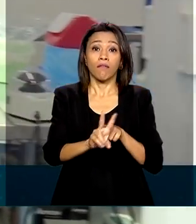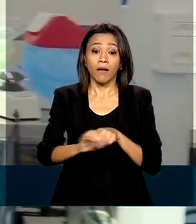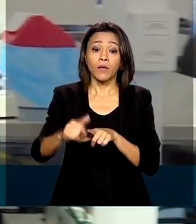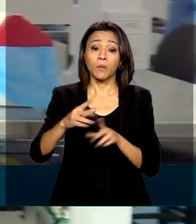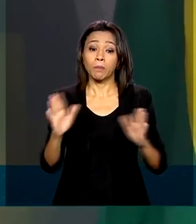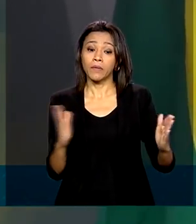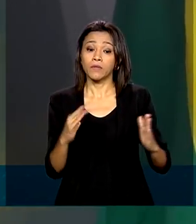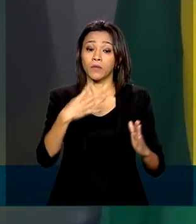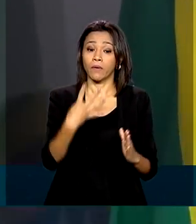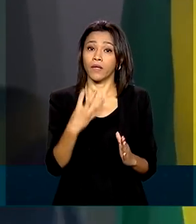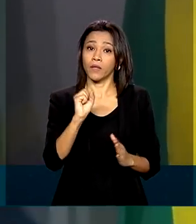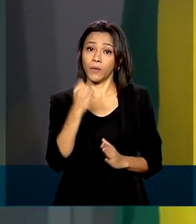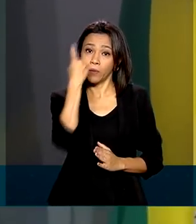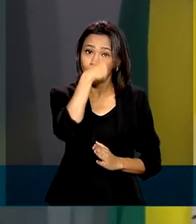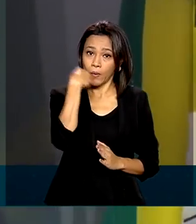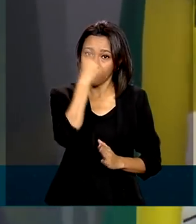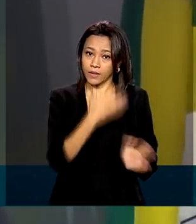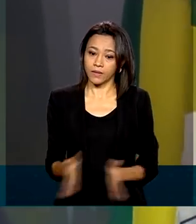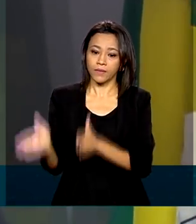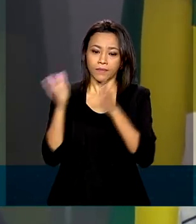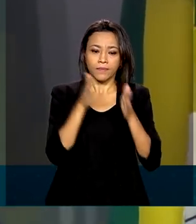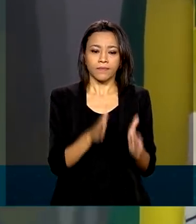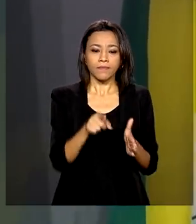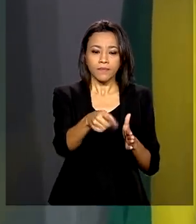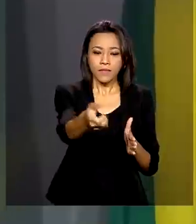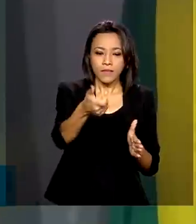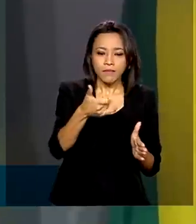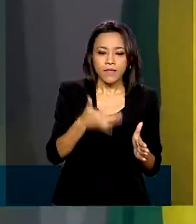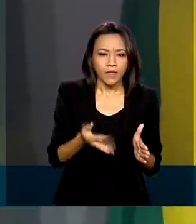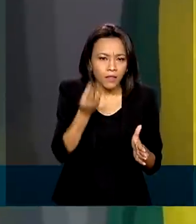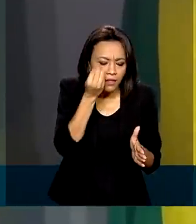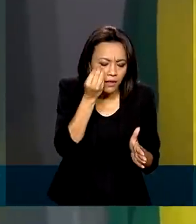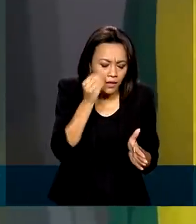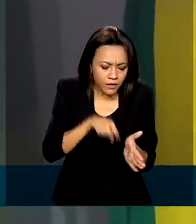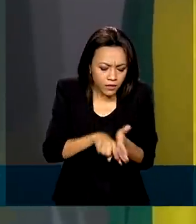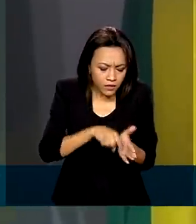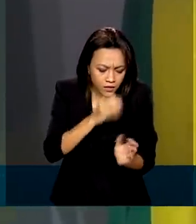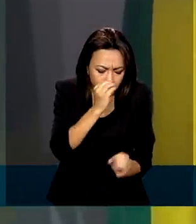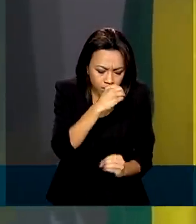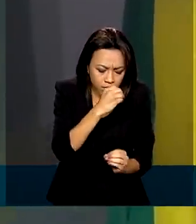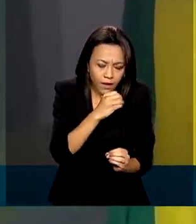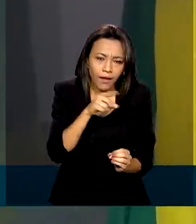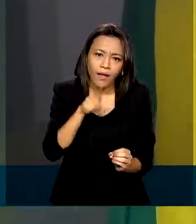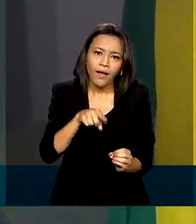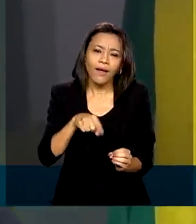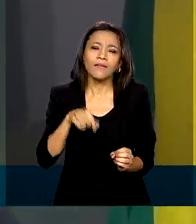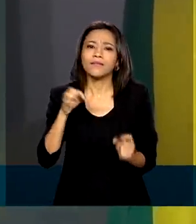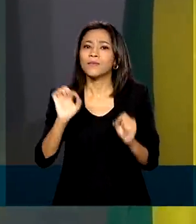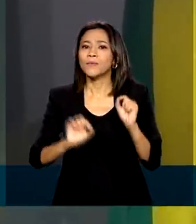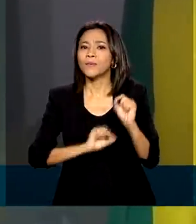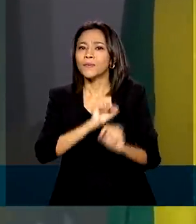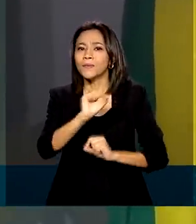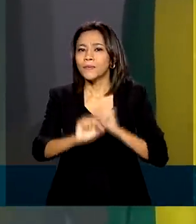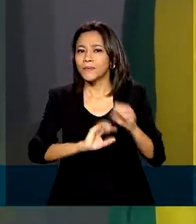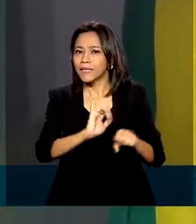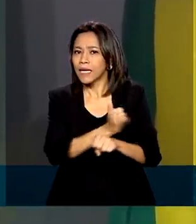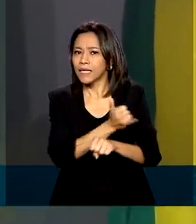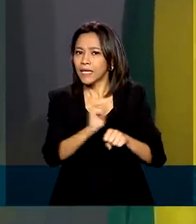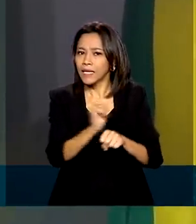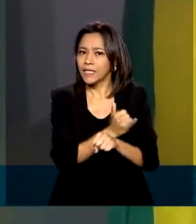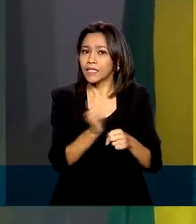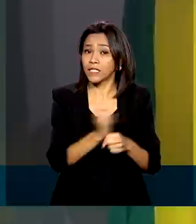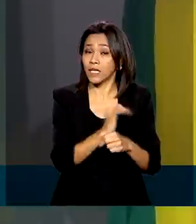48 horas. A testagem, ela avisa uma estratégia. Ela avisa dar ao gestor, ao